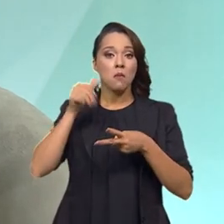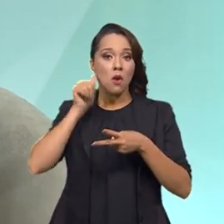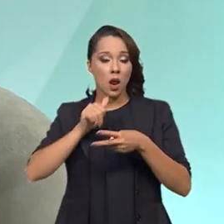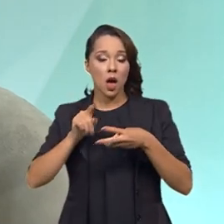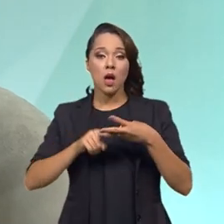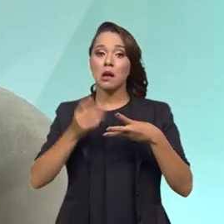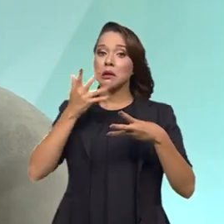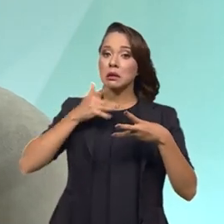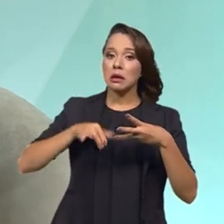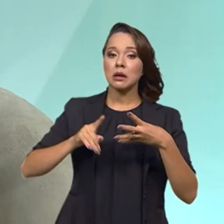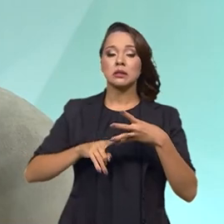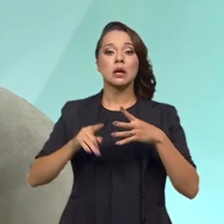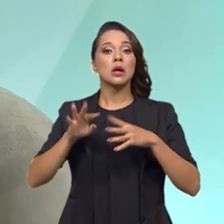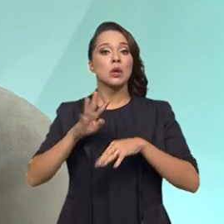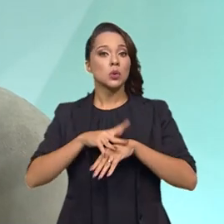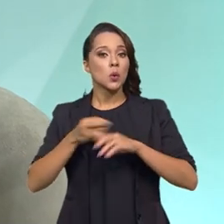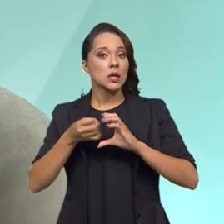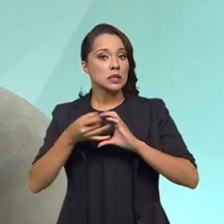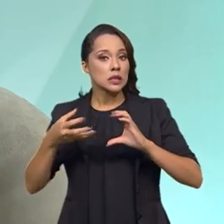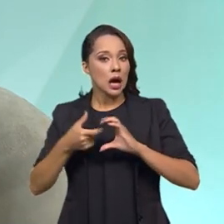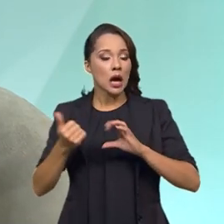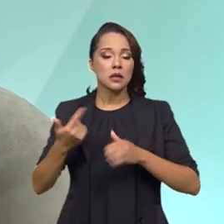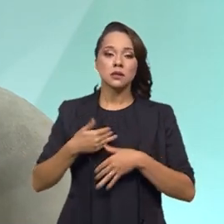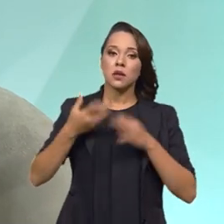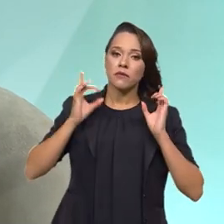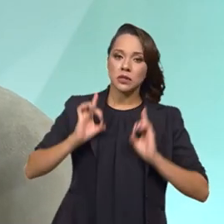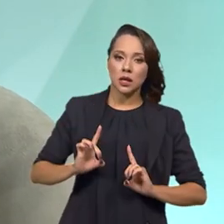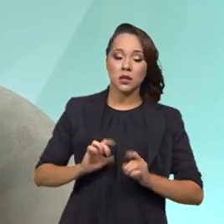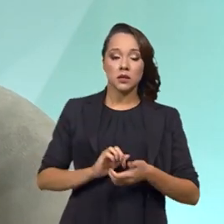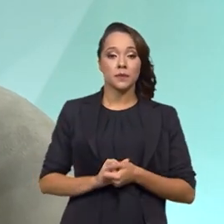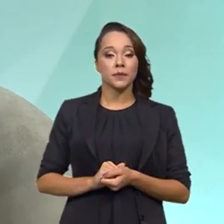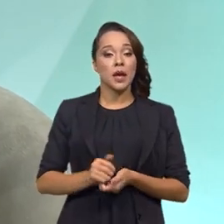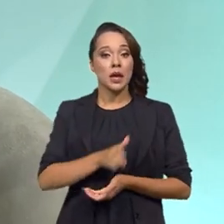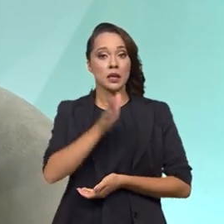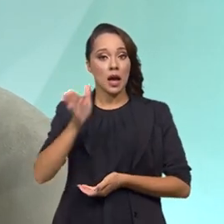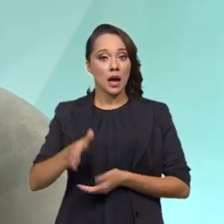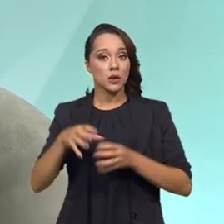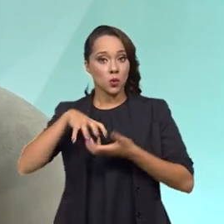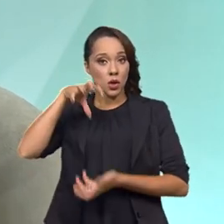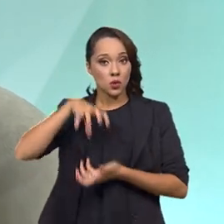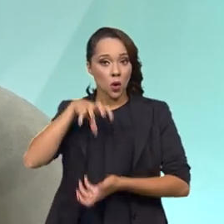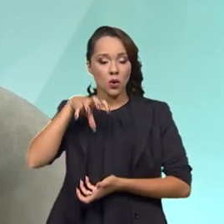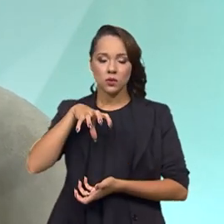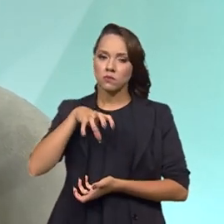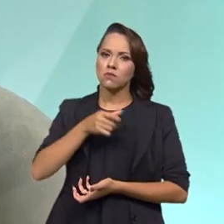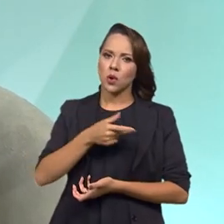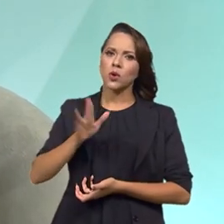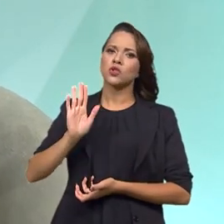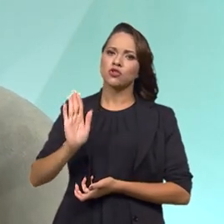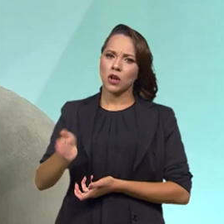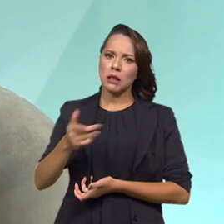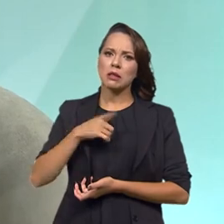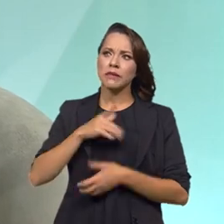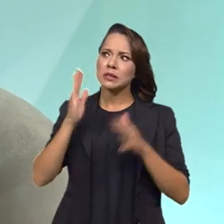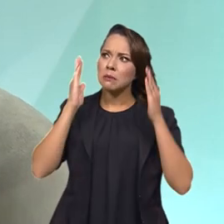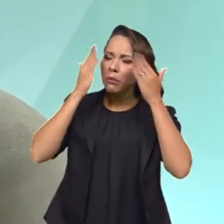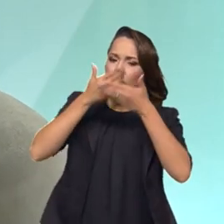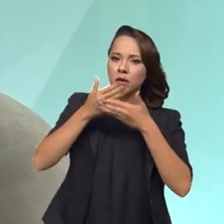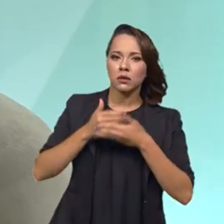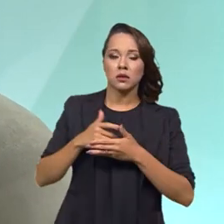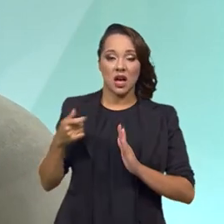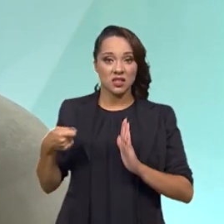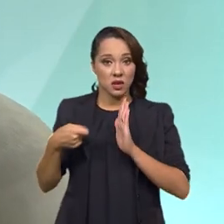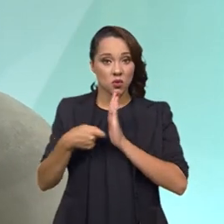crianças, doenças raras, deficientes. E, na parte do idoso, trouxe algo que já estava invisível. As